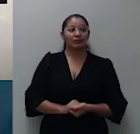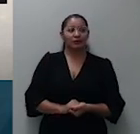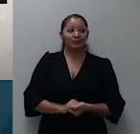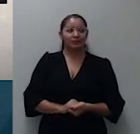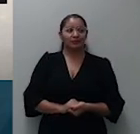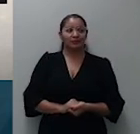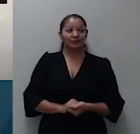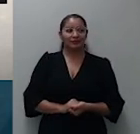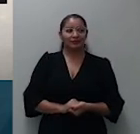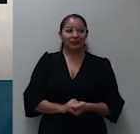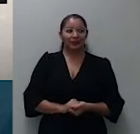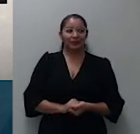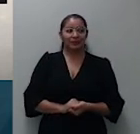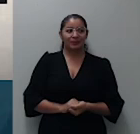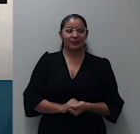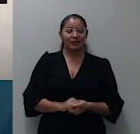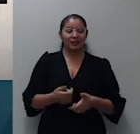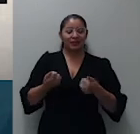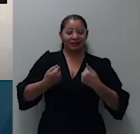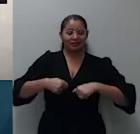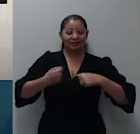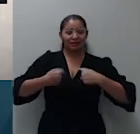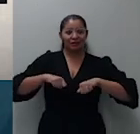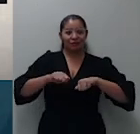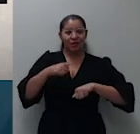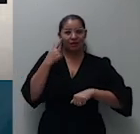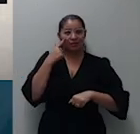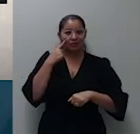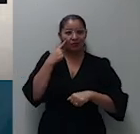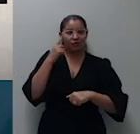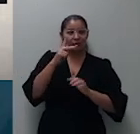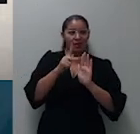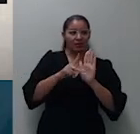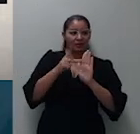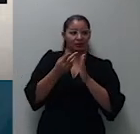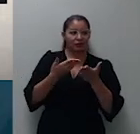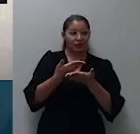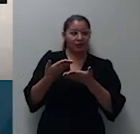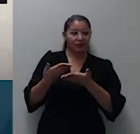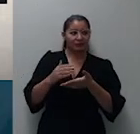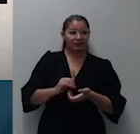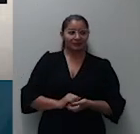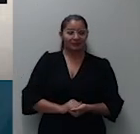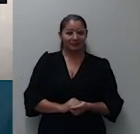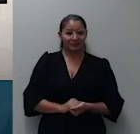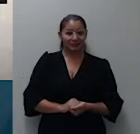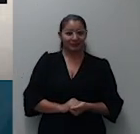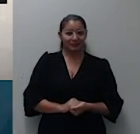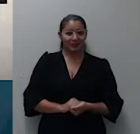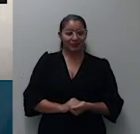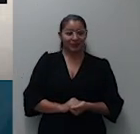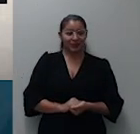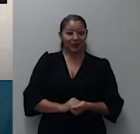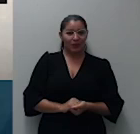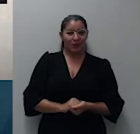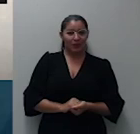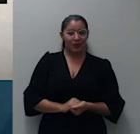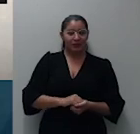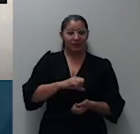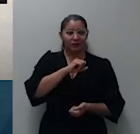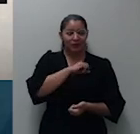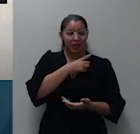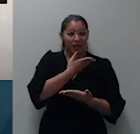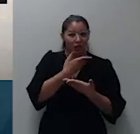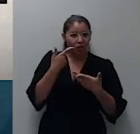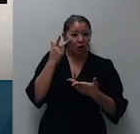necessidade de terem sido os patronos constituídos nos termos do 133 da constituição federal e do